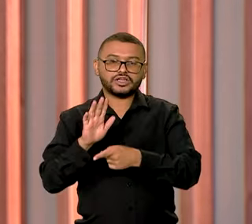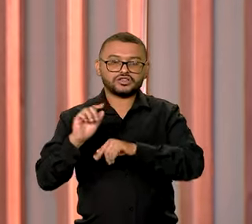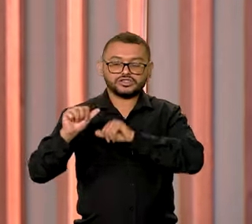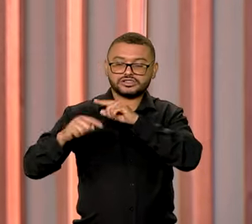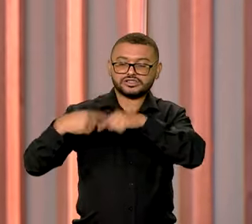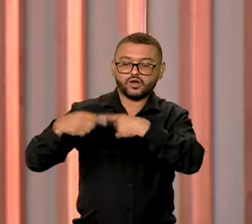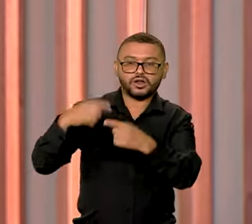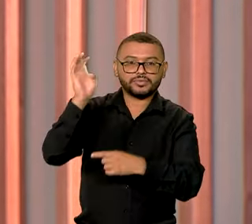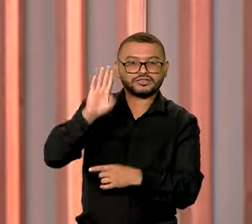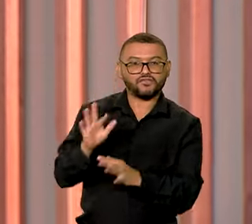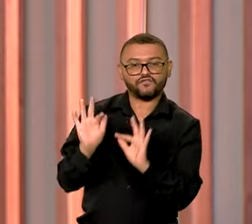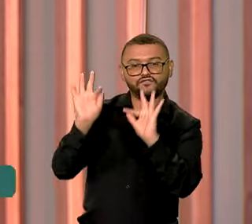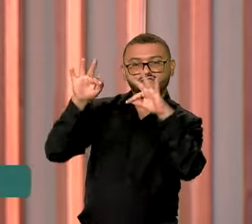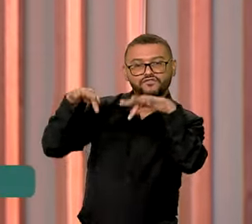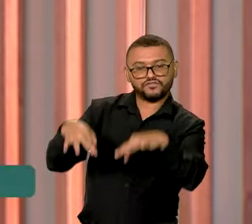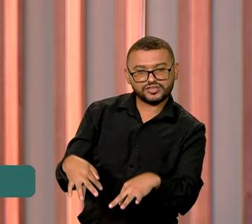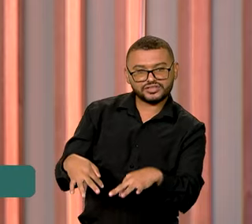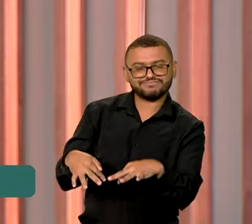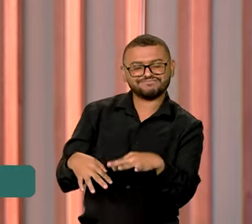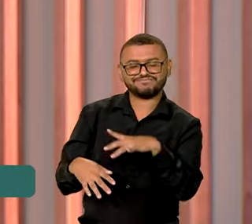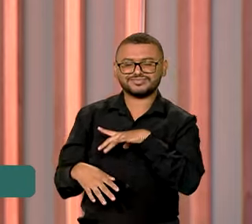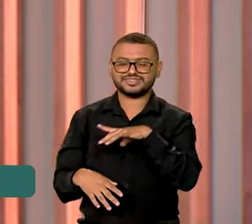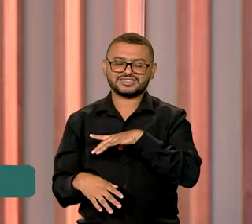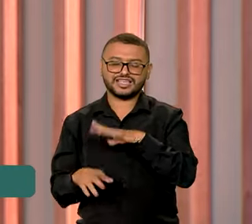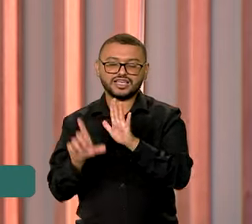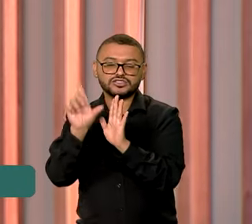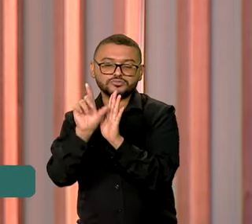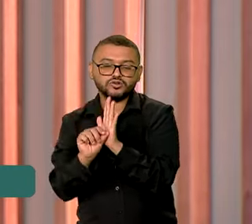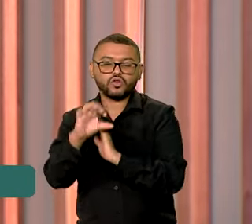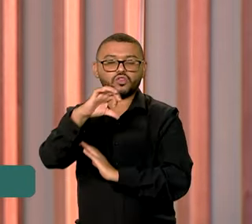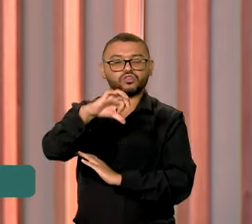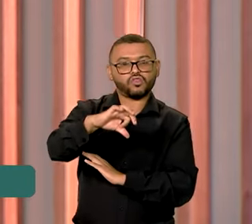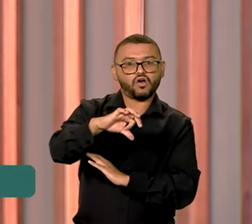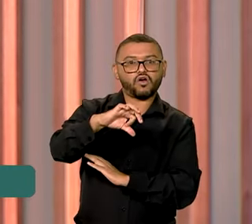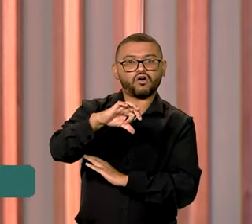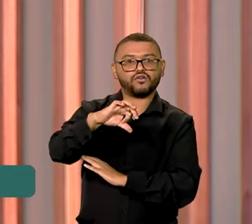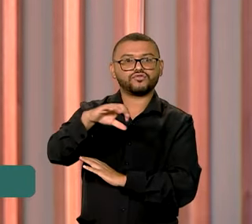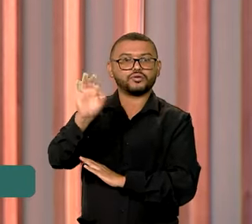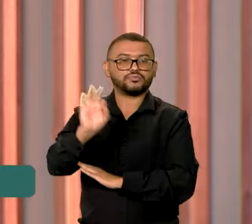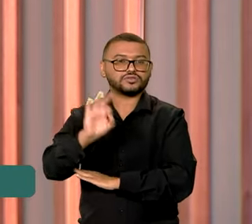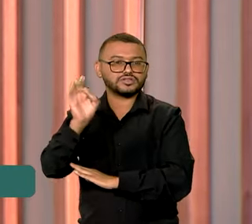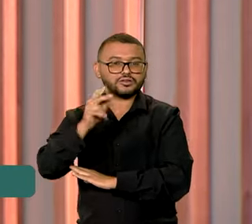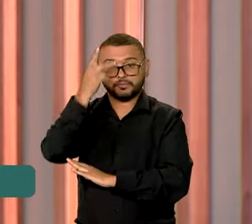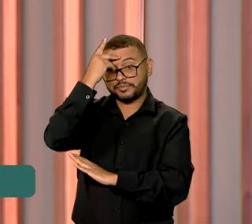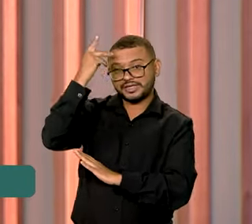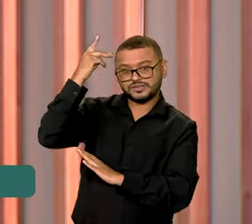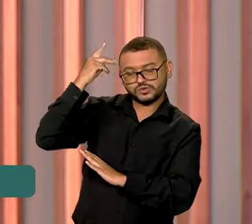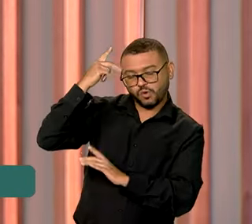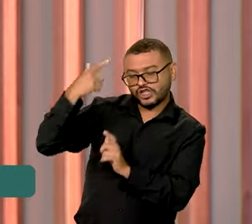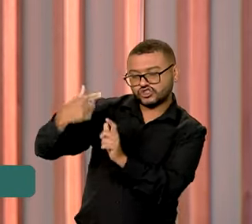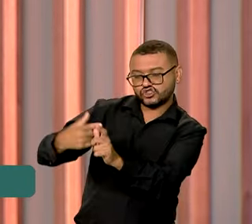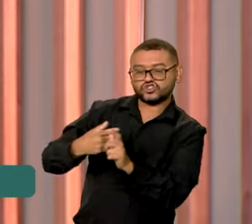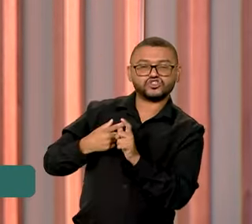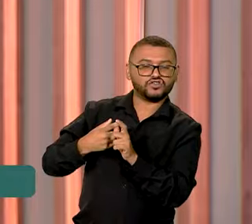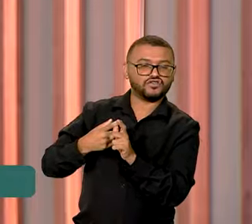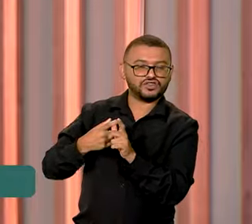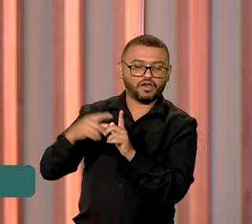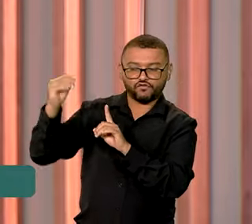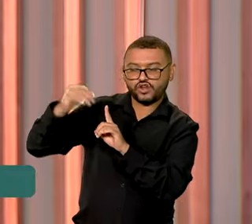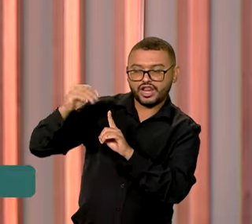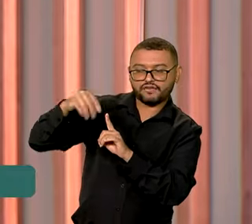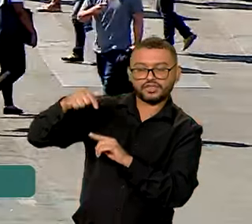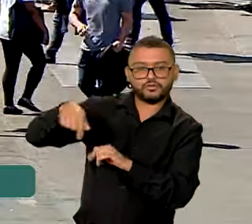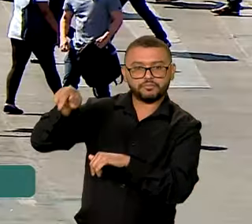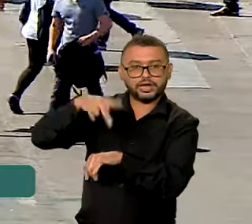Brasil chegou ao fim com uma redução de cerca de 9% da inadimplência entre a população mais vulnerável do